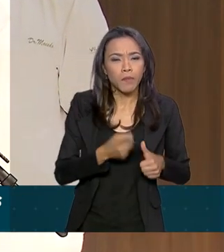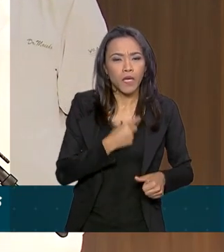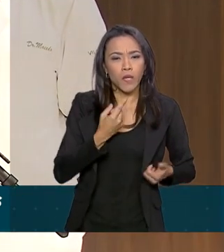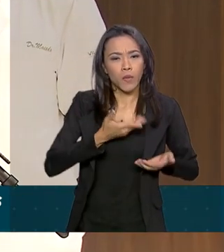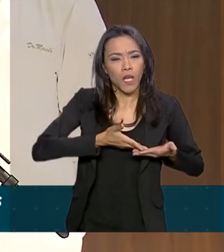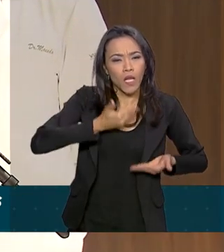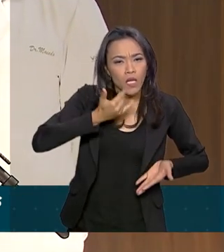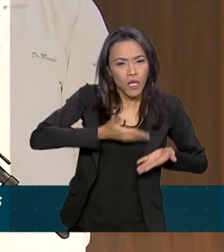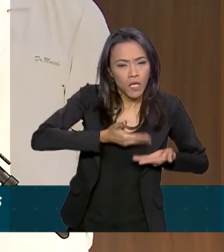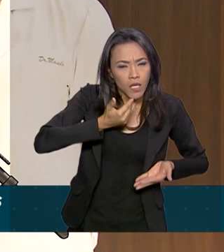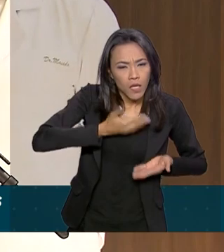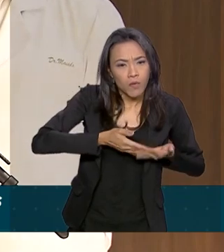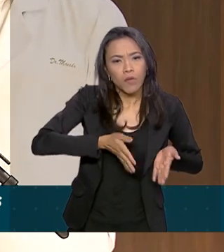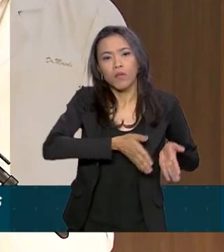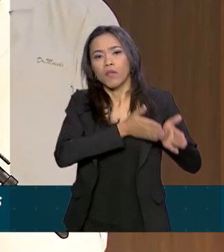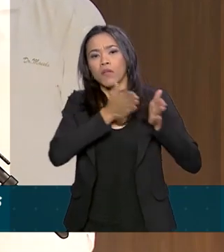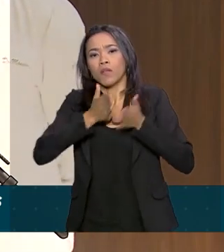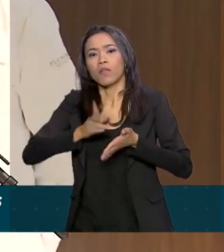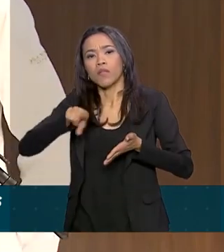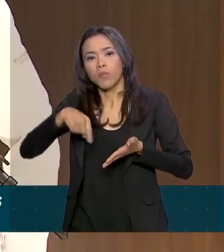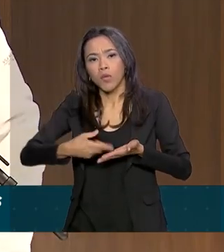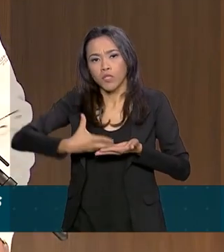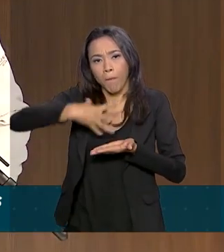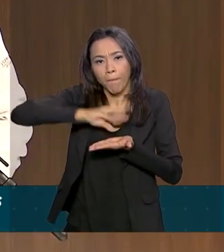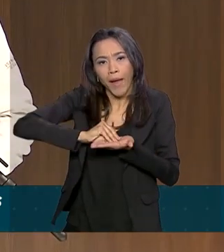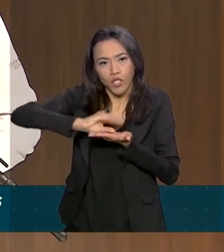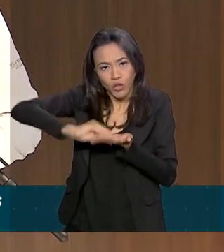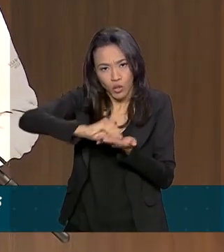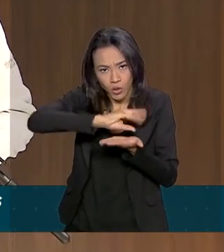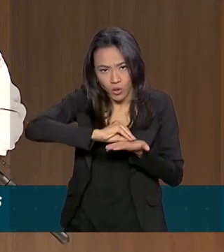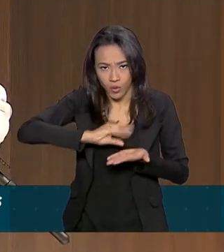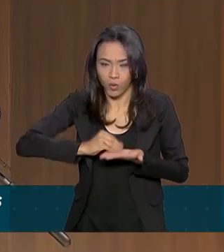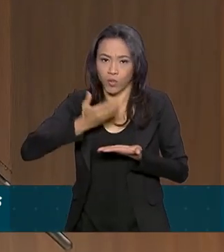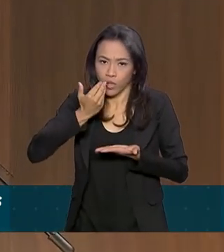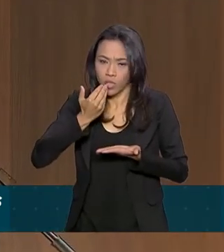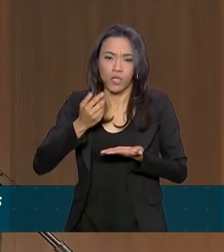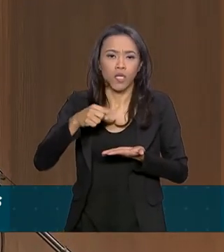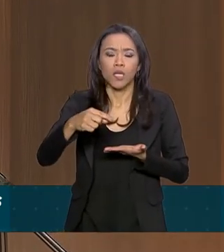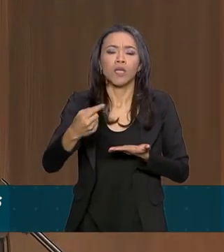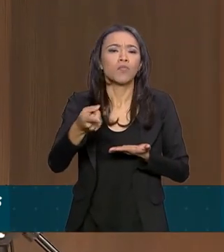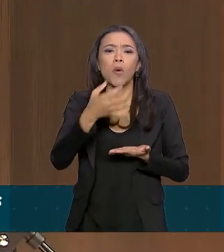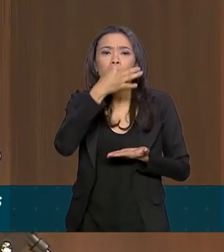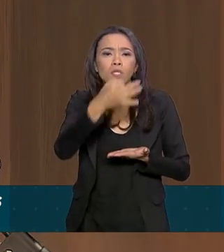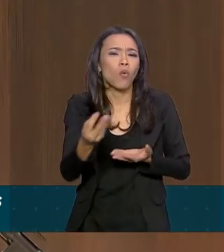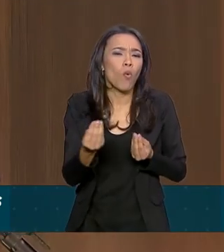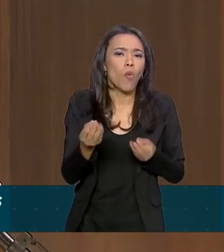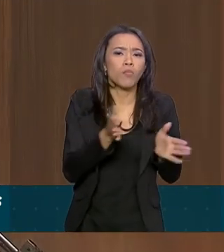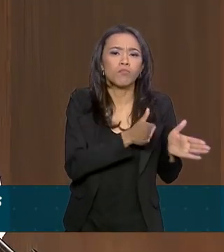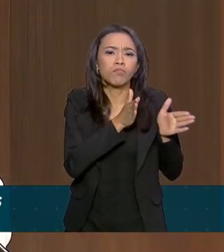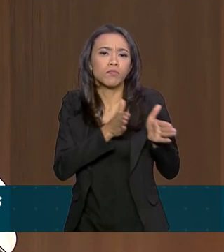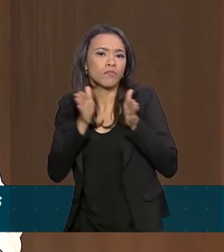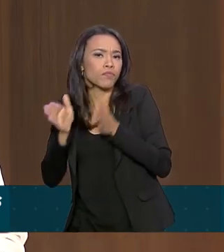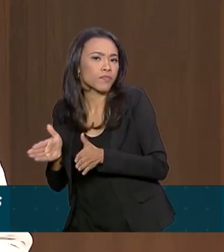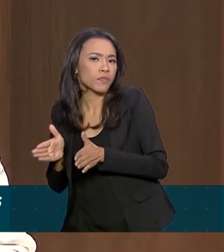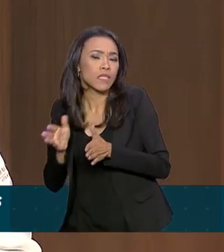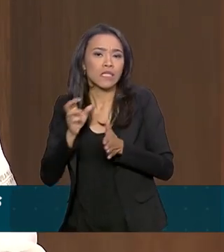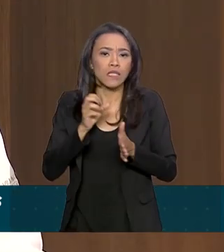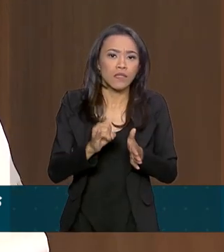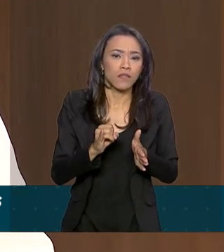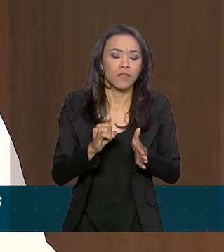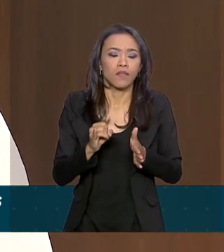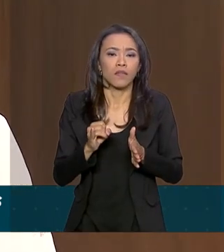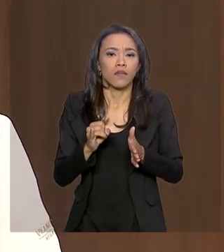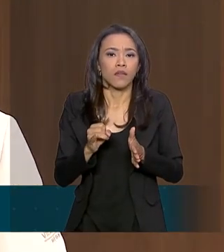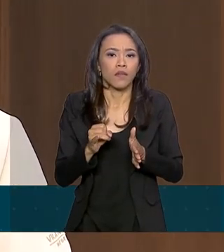depois a pastosa. Queria que o senhor falasse um pouquinho sobre isso, sobre essa evolução, e se o presidente, em qualquer dieta um pouquinho